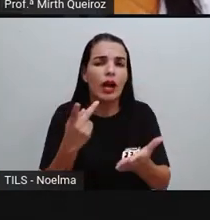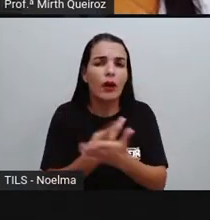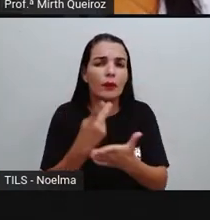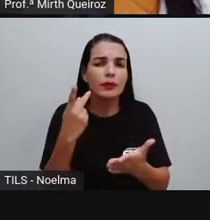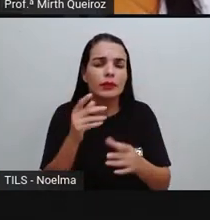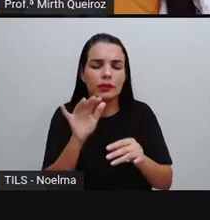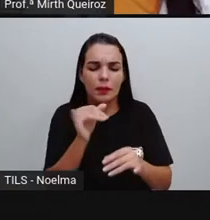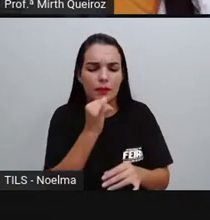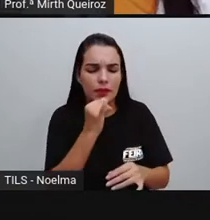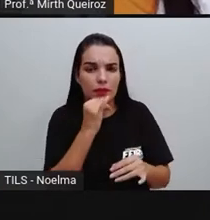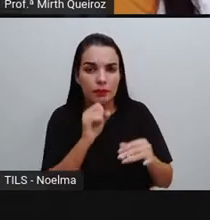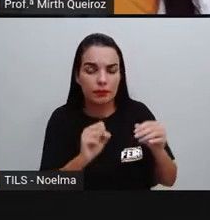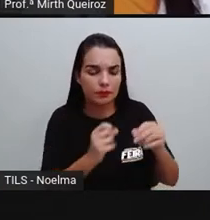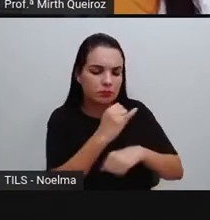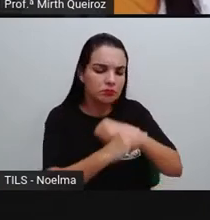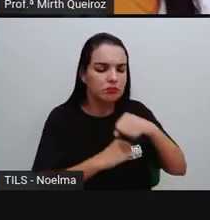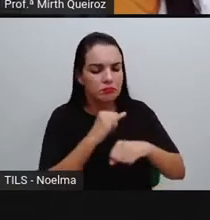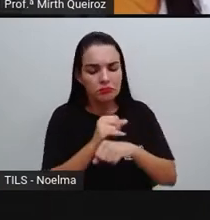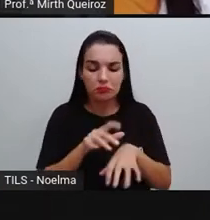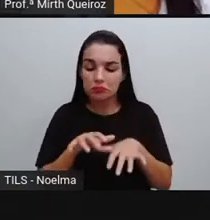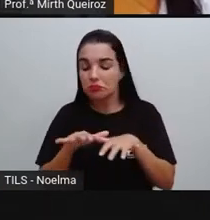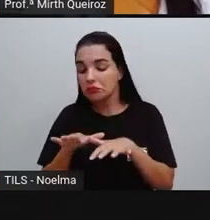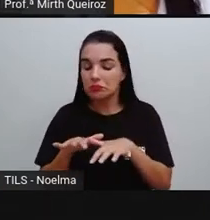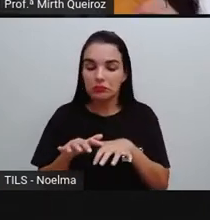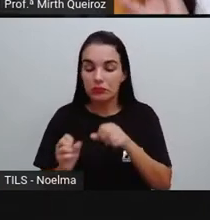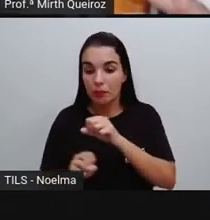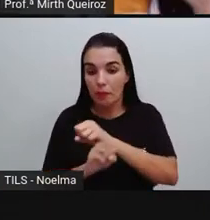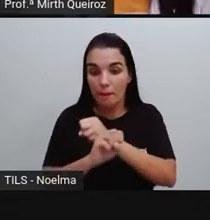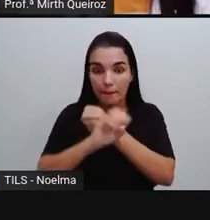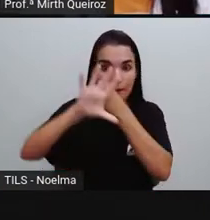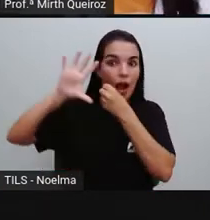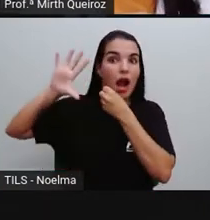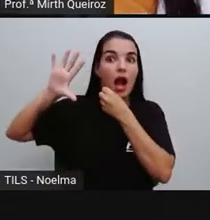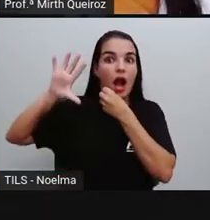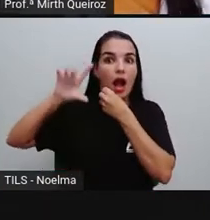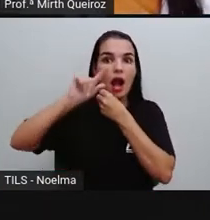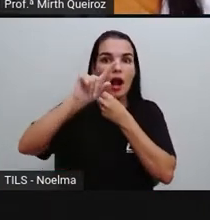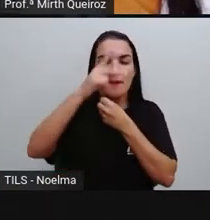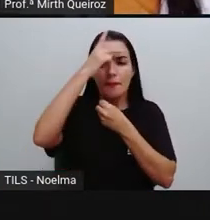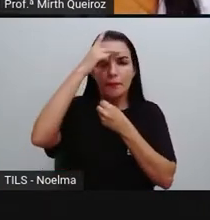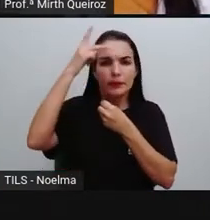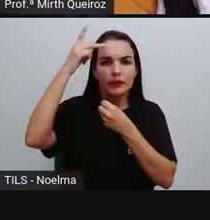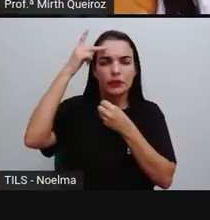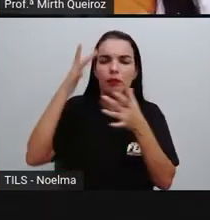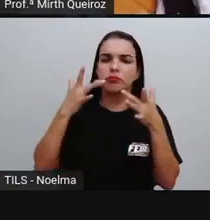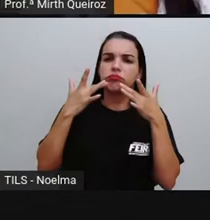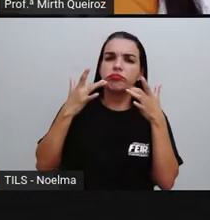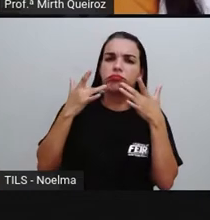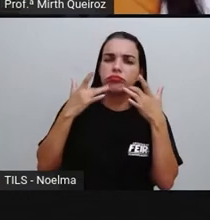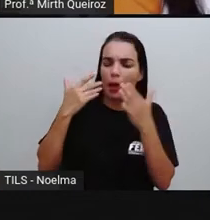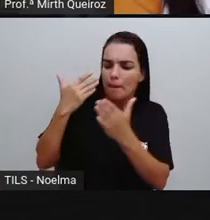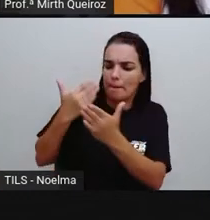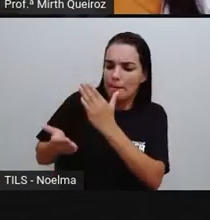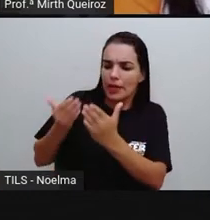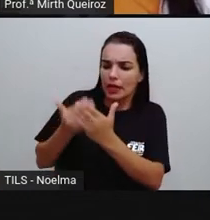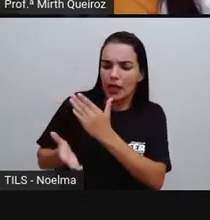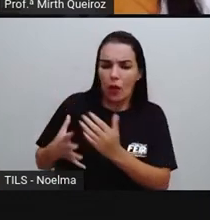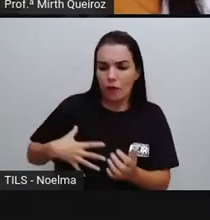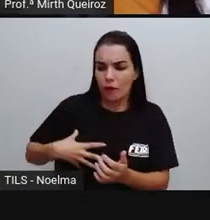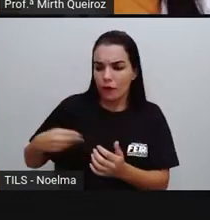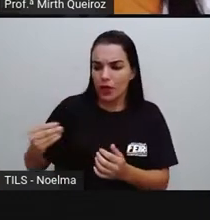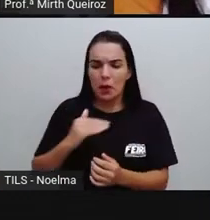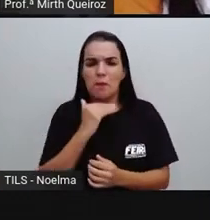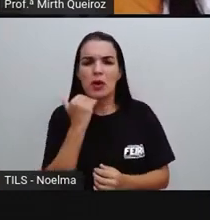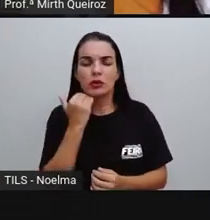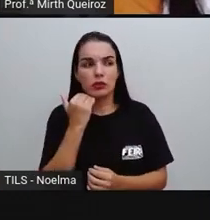estar navegando na internet e de repente aparecer assim, o ator fulano de tal perdeu seu filho. E aí você